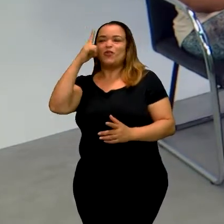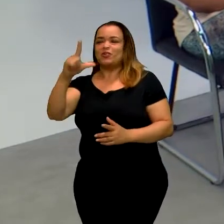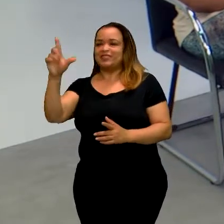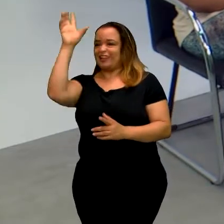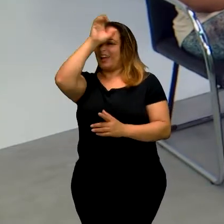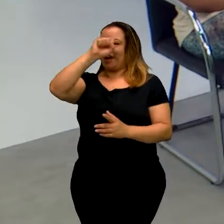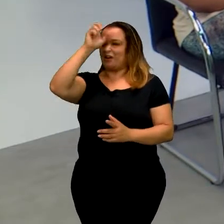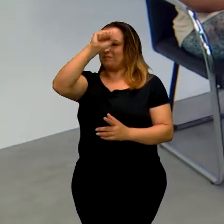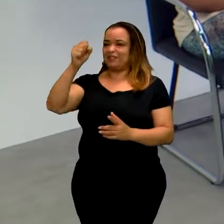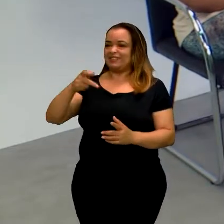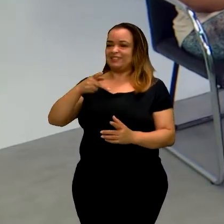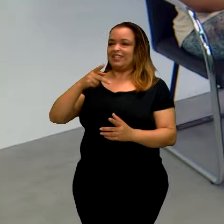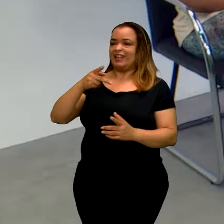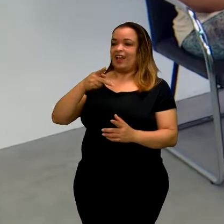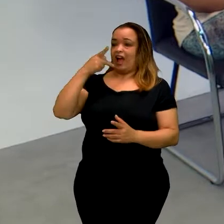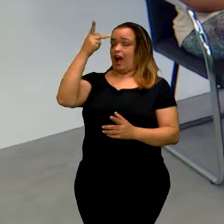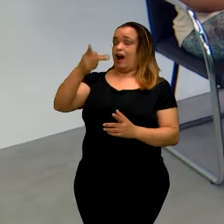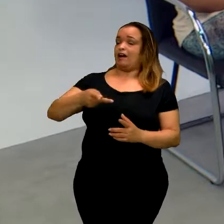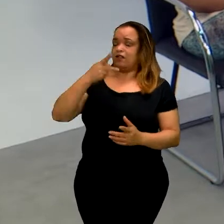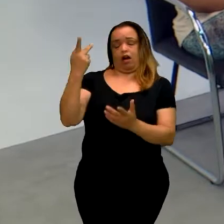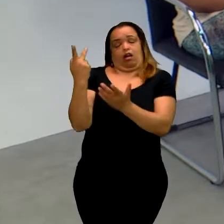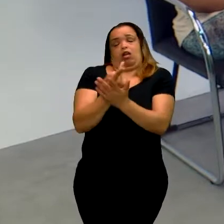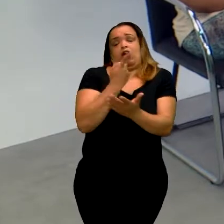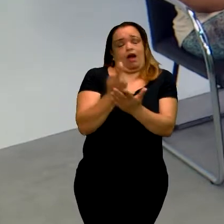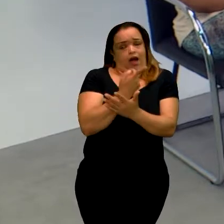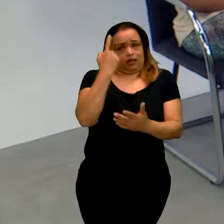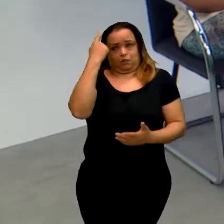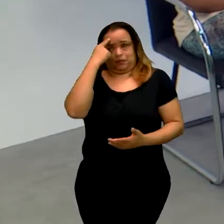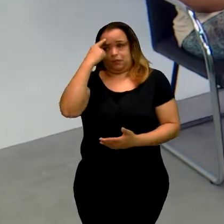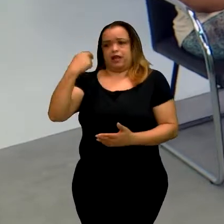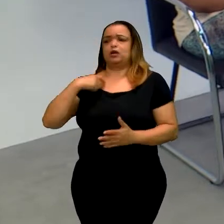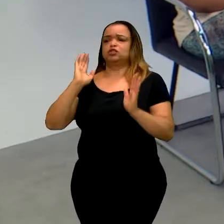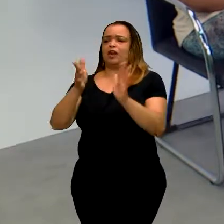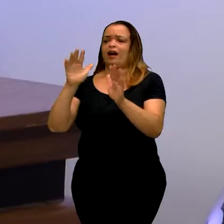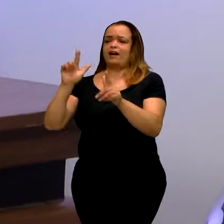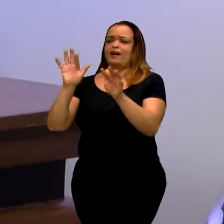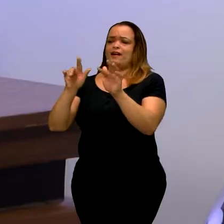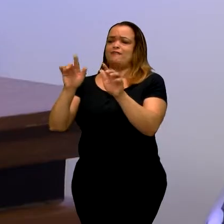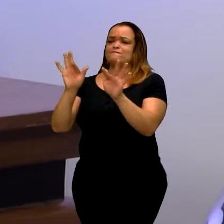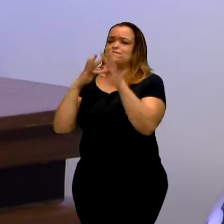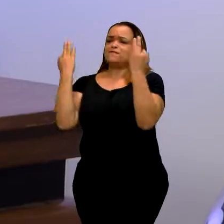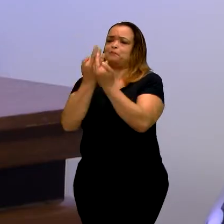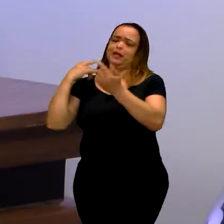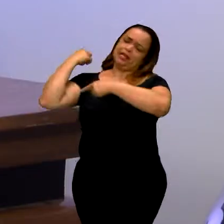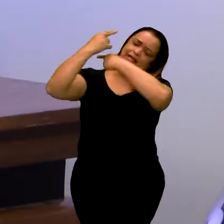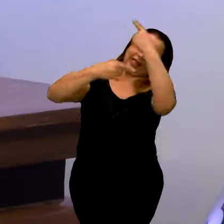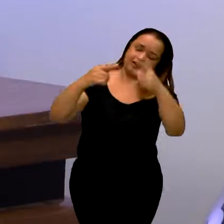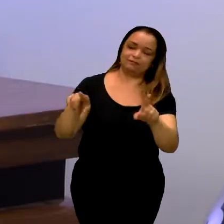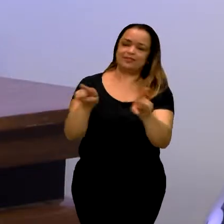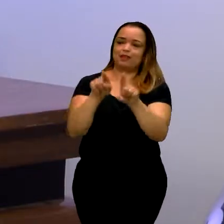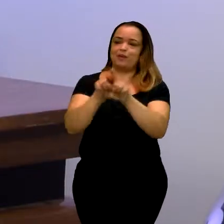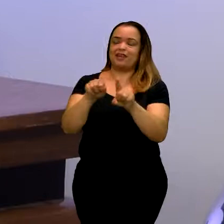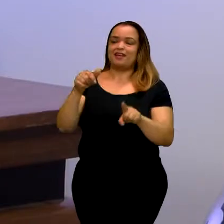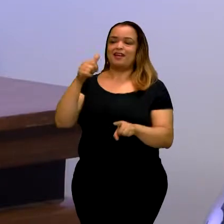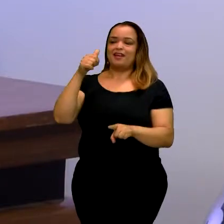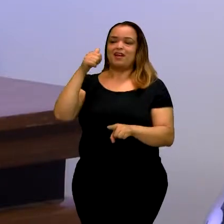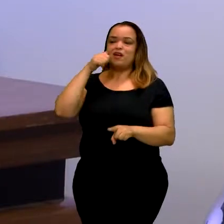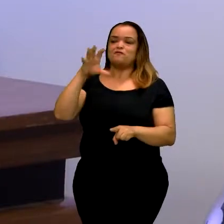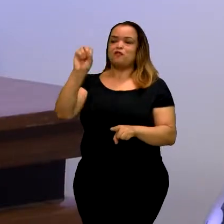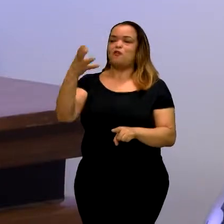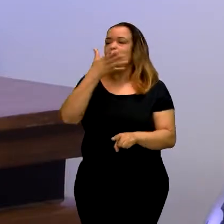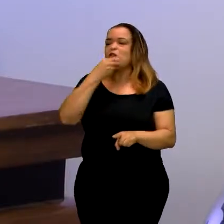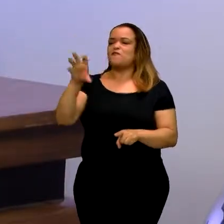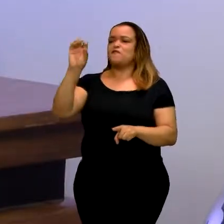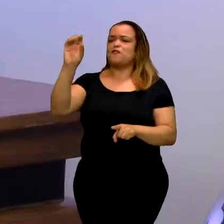É irróneo esse pensamento. Eu já venho de familiares surdos. Meus pais são surdos, meus avós paternos eram